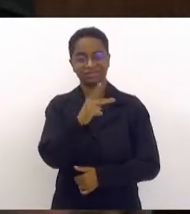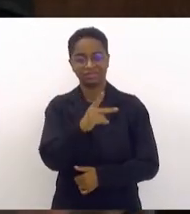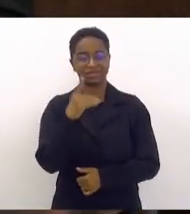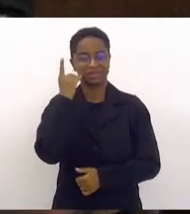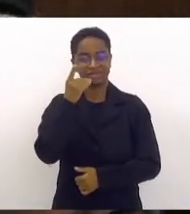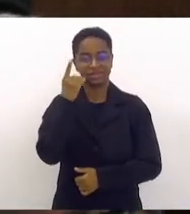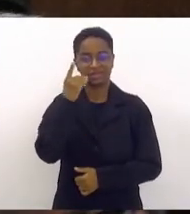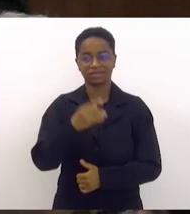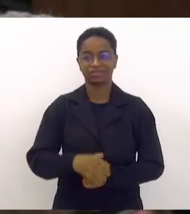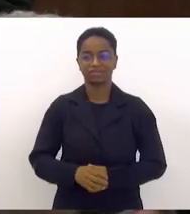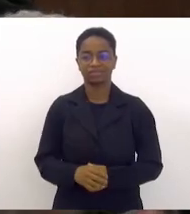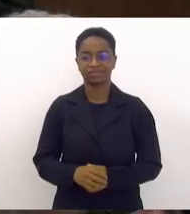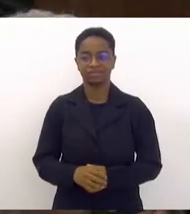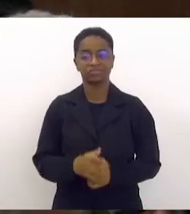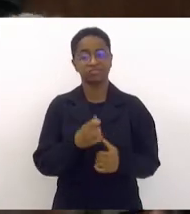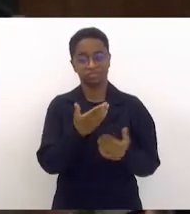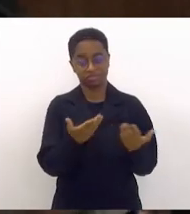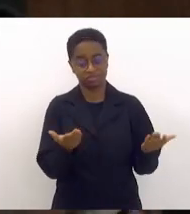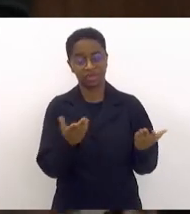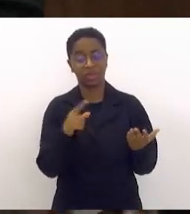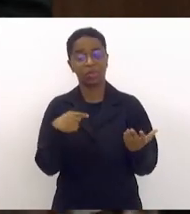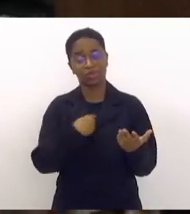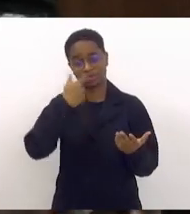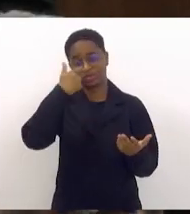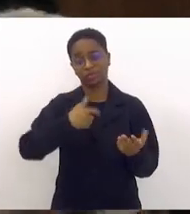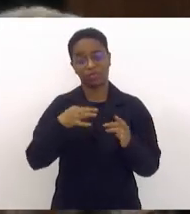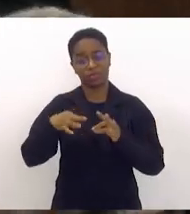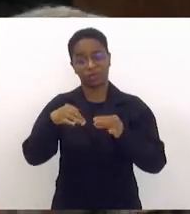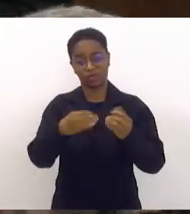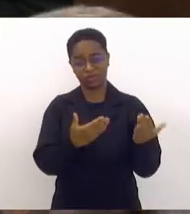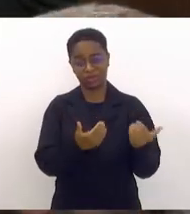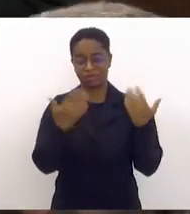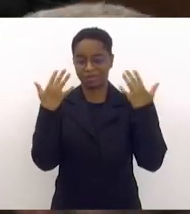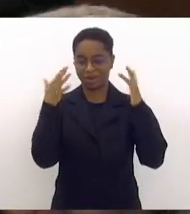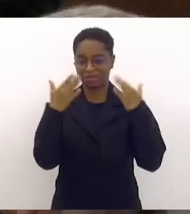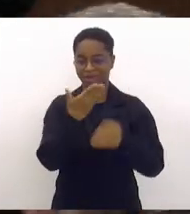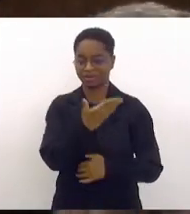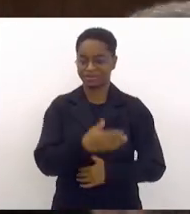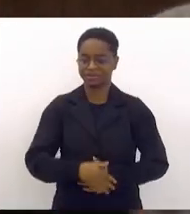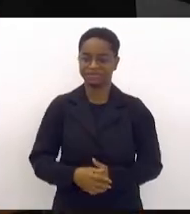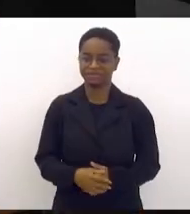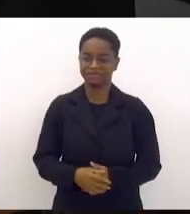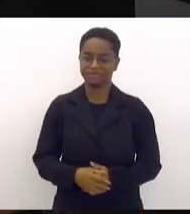deputado Cozolino, como jovens todos que somos. Parabéns, deputado.